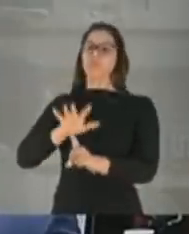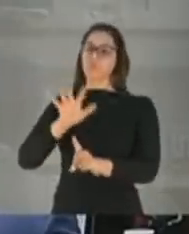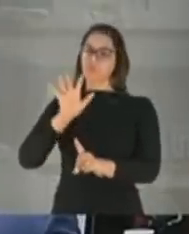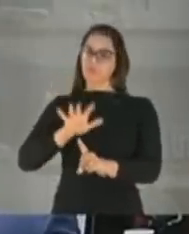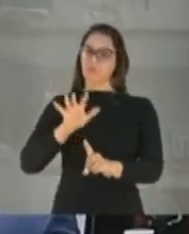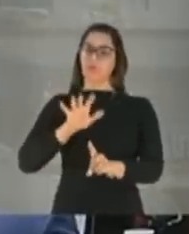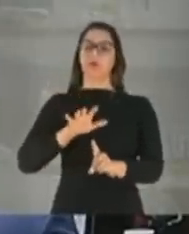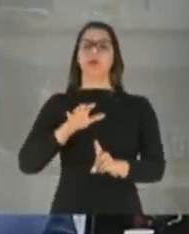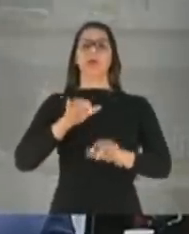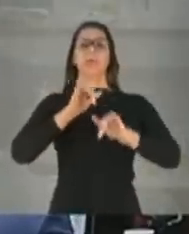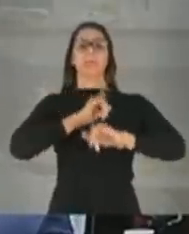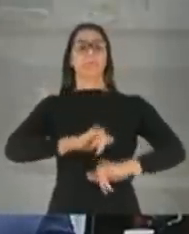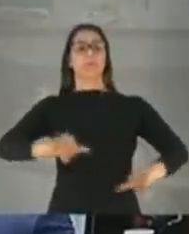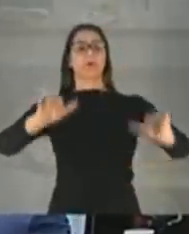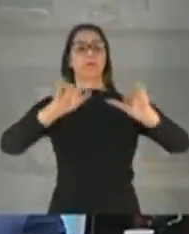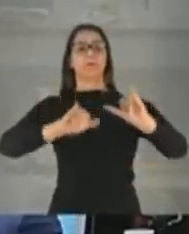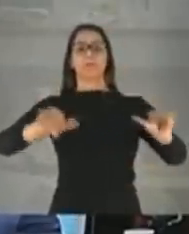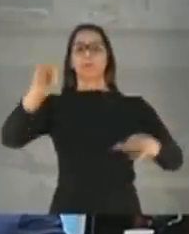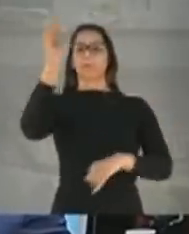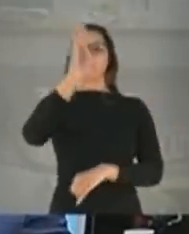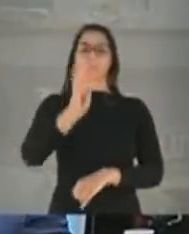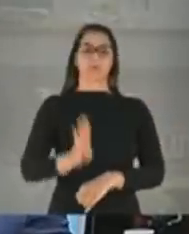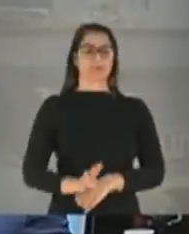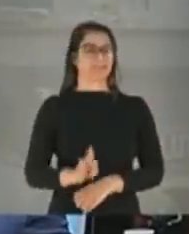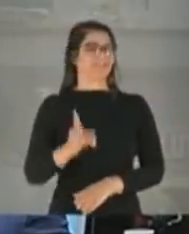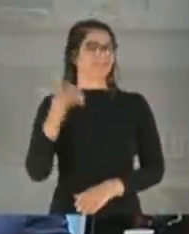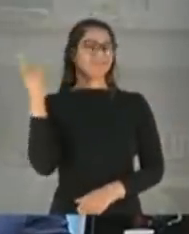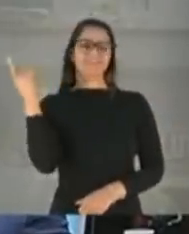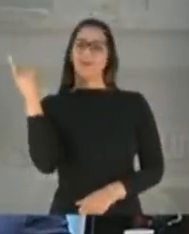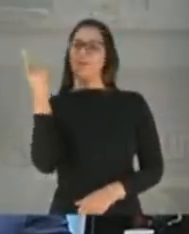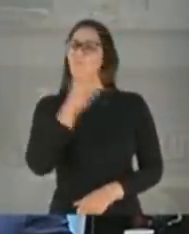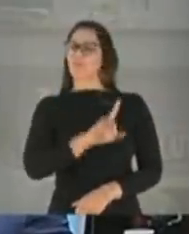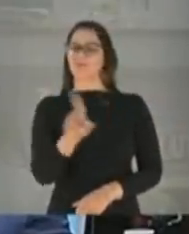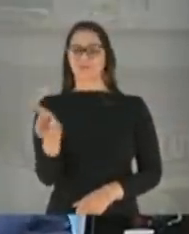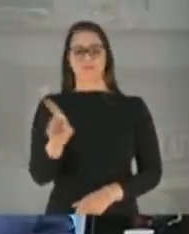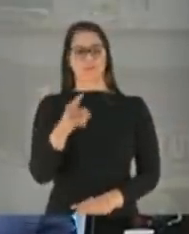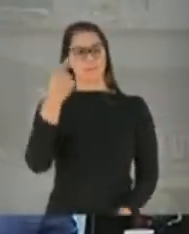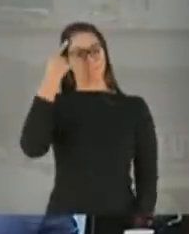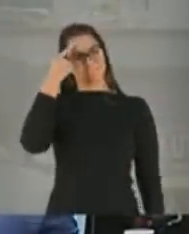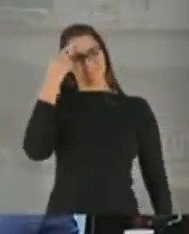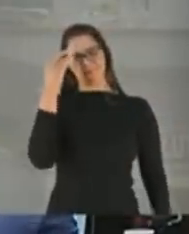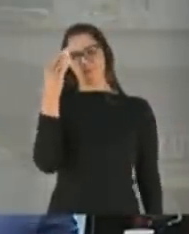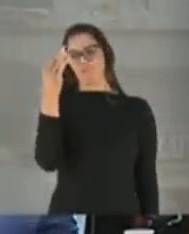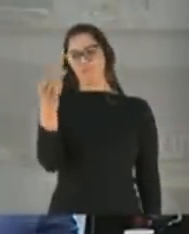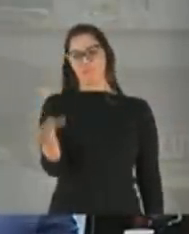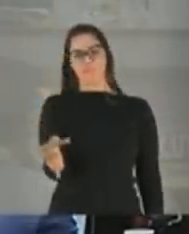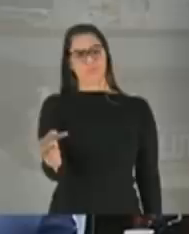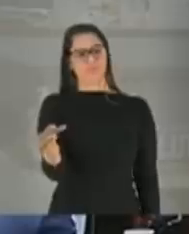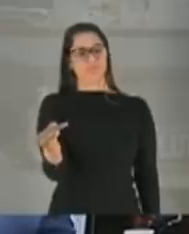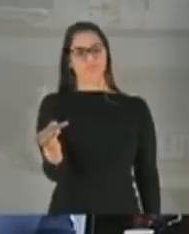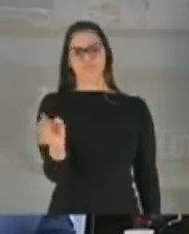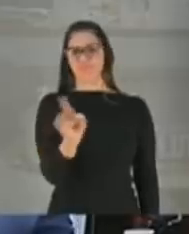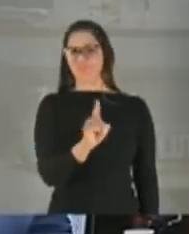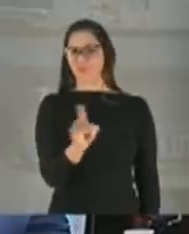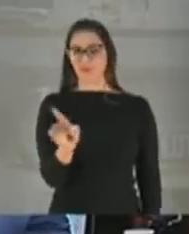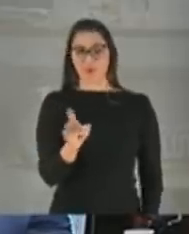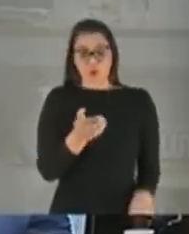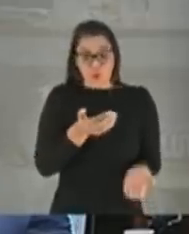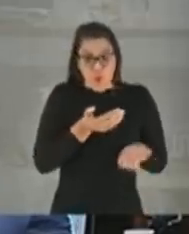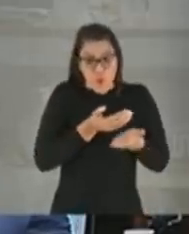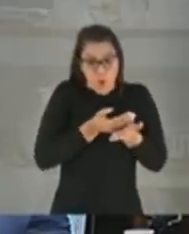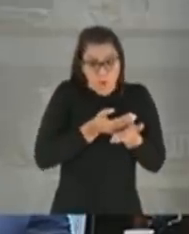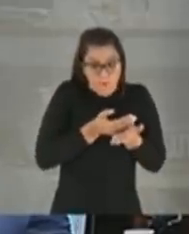exposição de âmbito nacional, que não acertou em todas as suas previsões feitas logo no